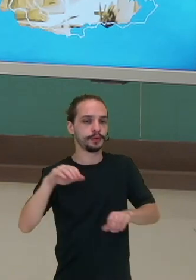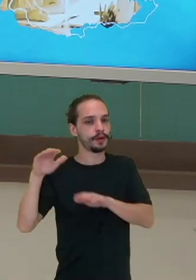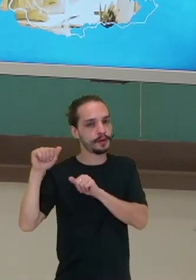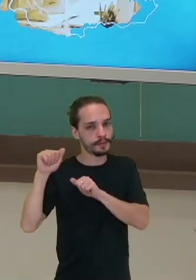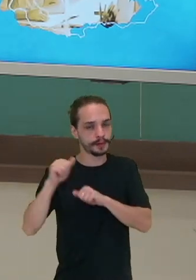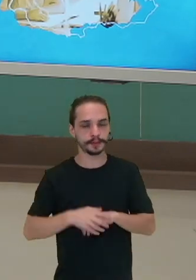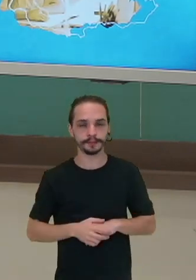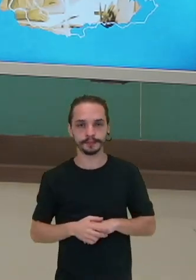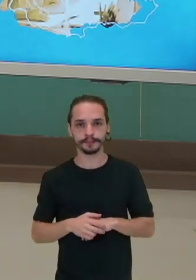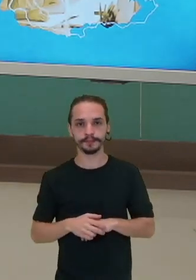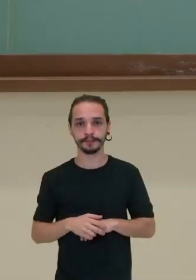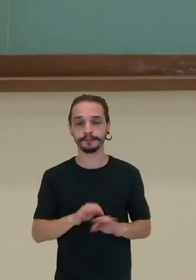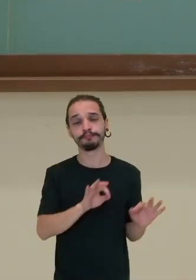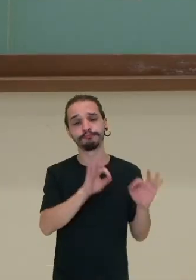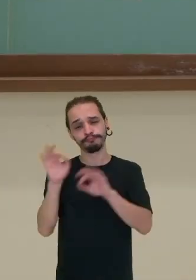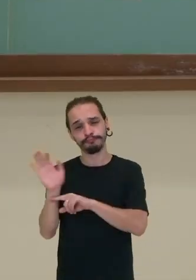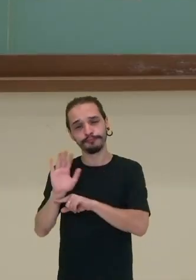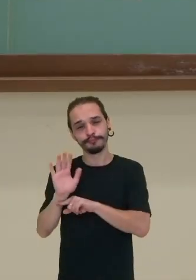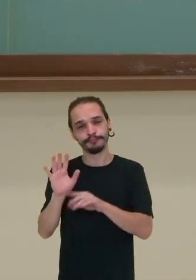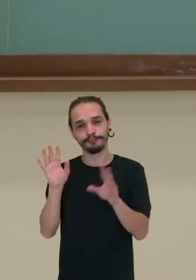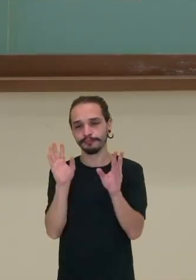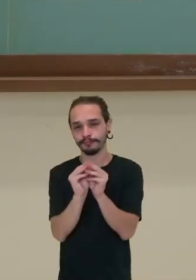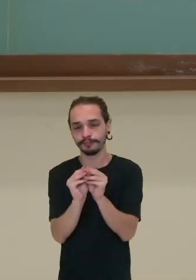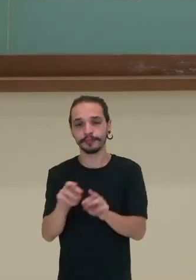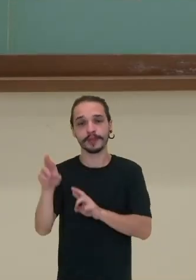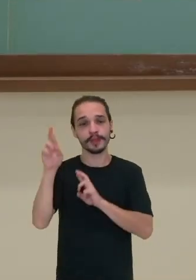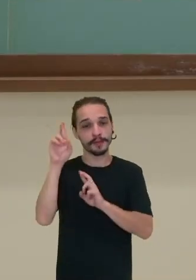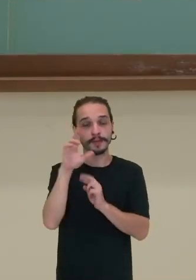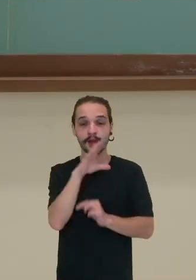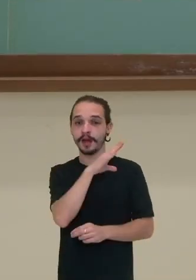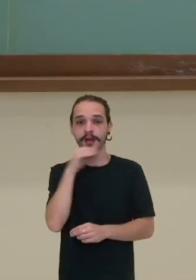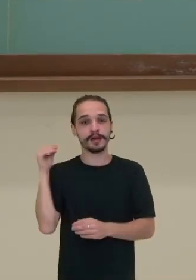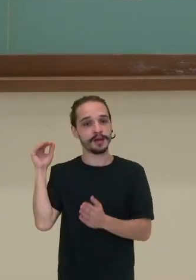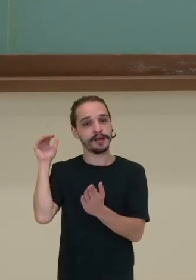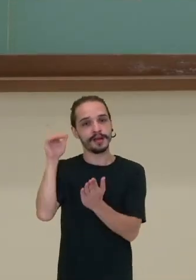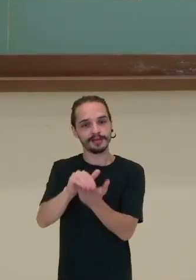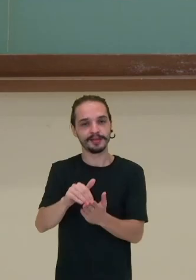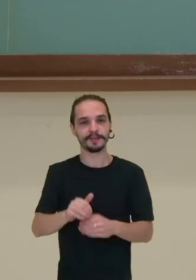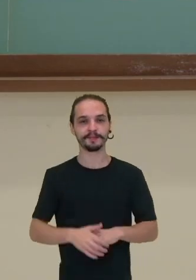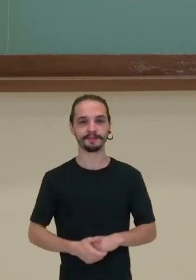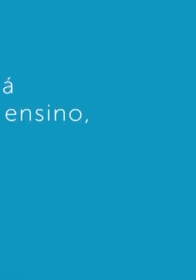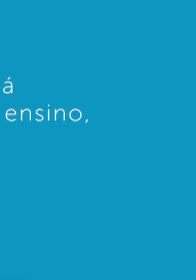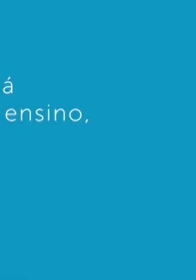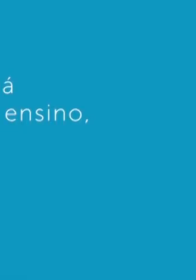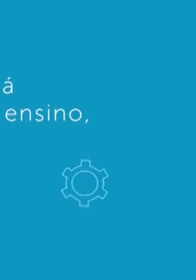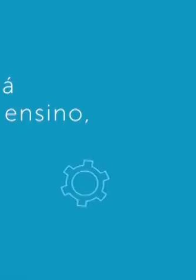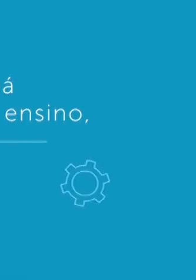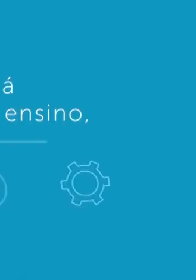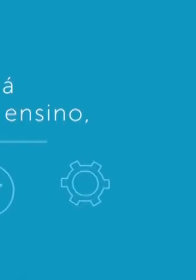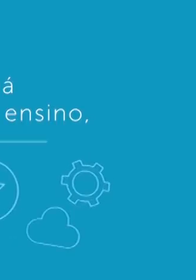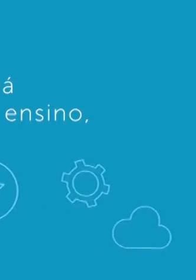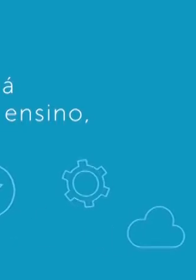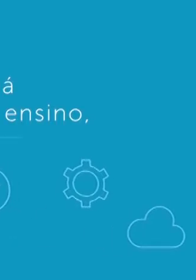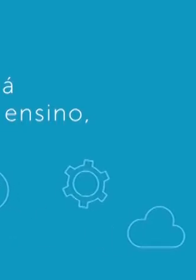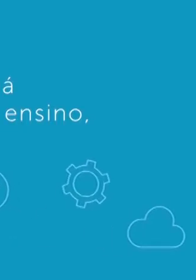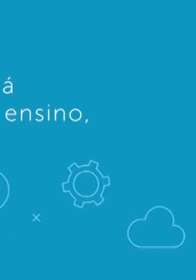tá? É isso que nós vimos nesse vídeo. Eu espero que vocês tenham gostado e até a próxima! Transcrição